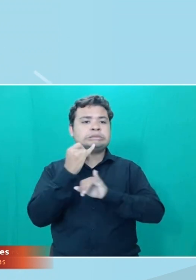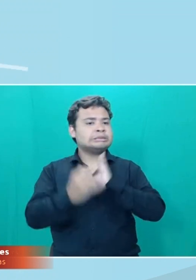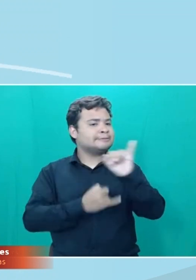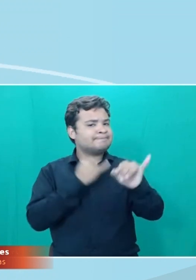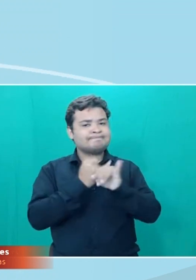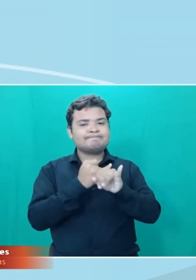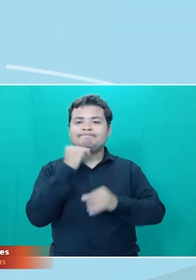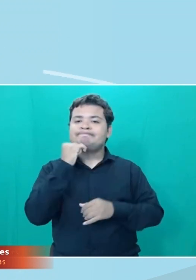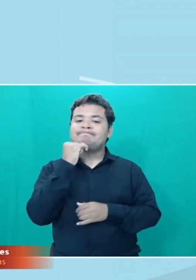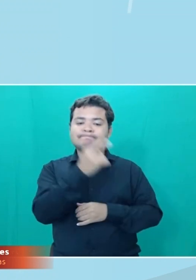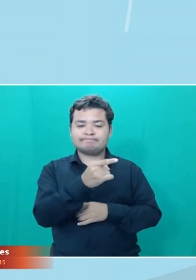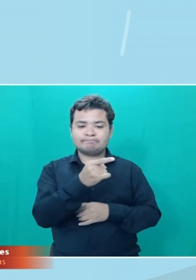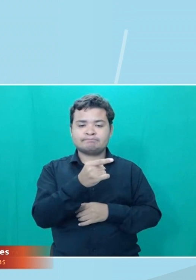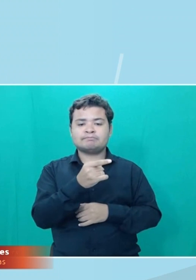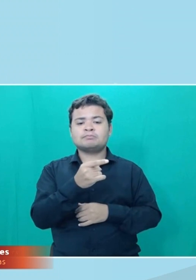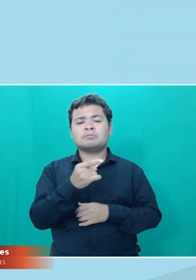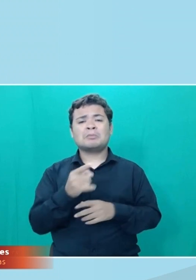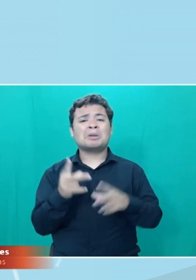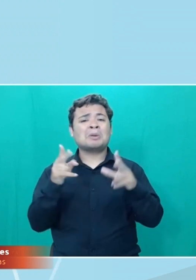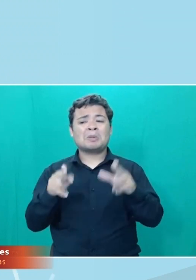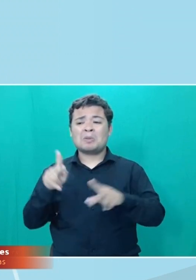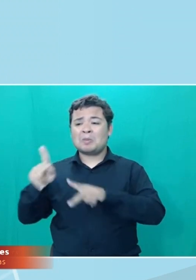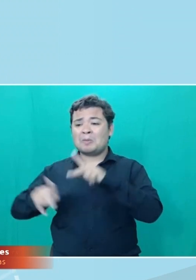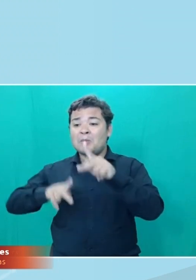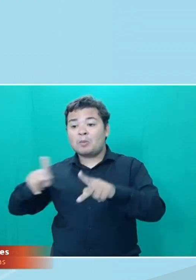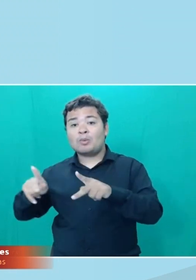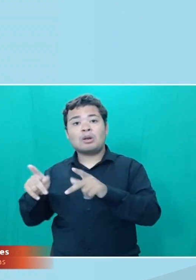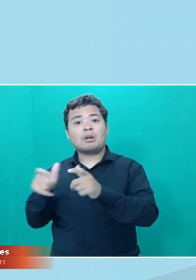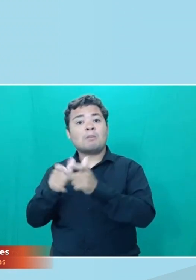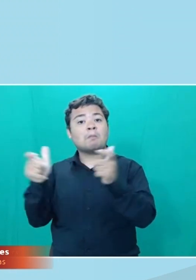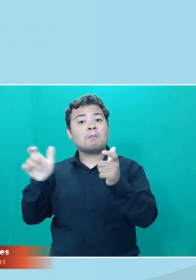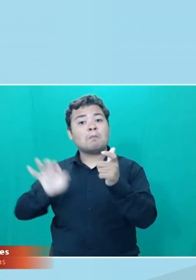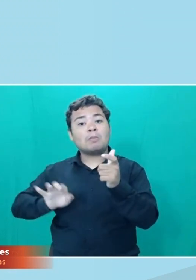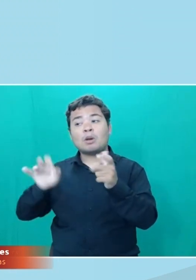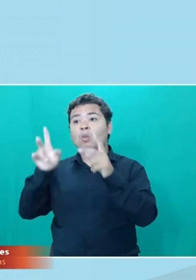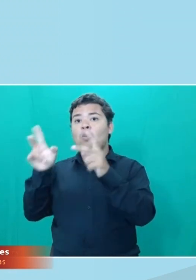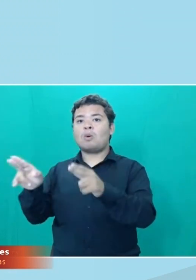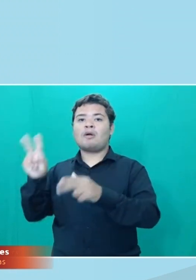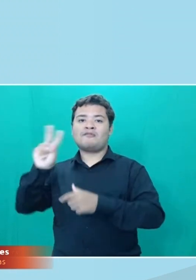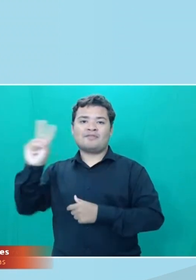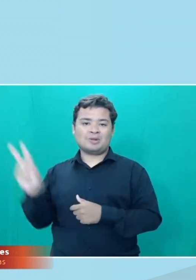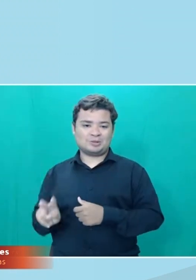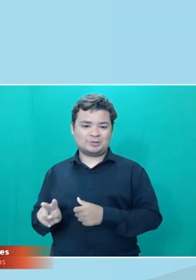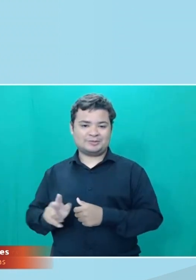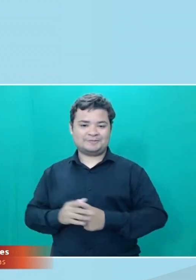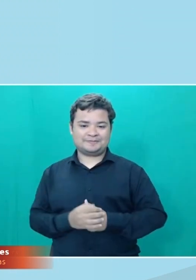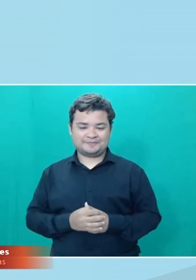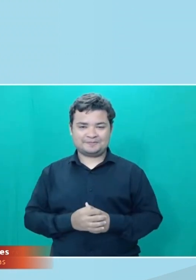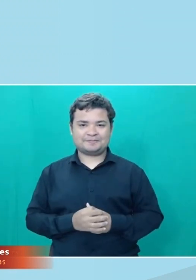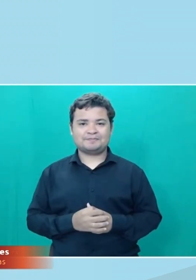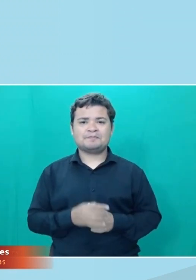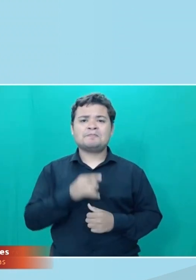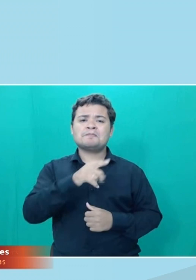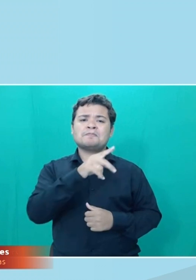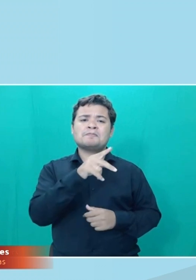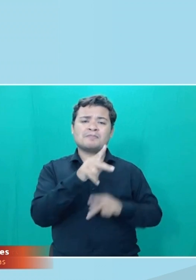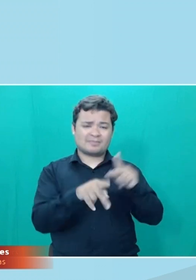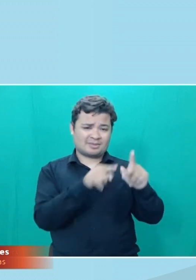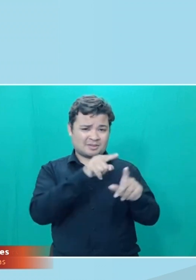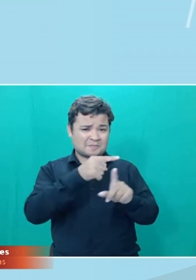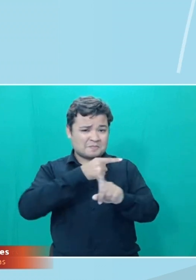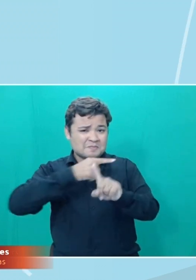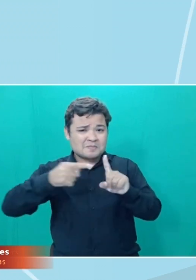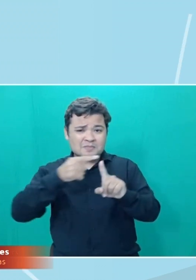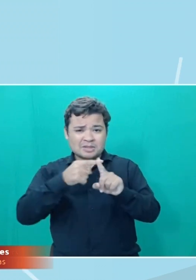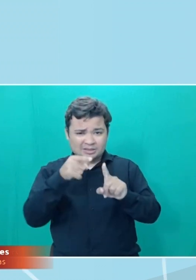Essa quantidade equivale à população da Venezuela. Para quase metade dessas pessoas, o principal motivo para não